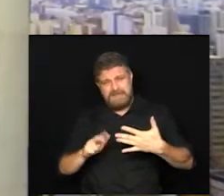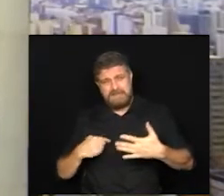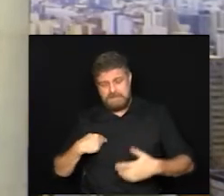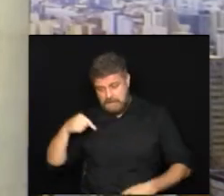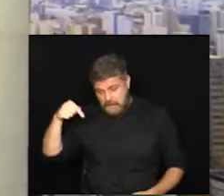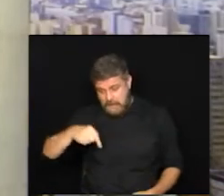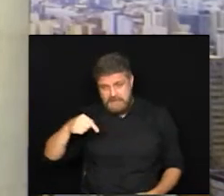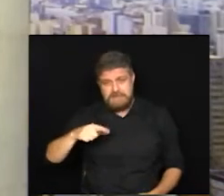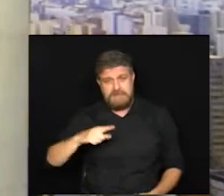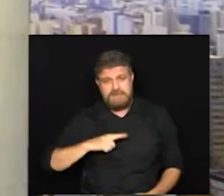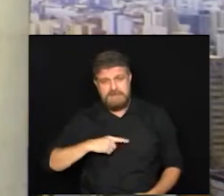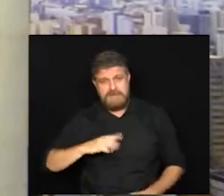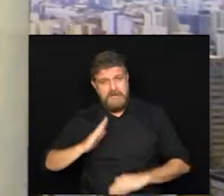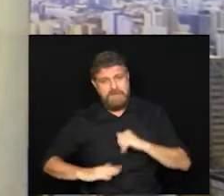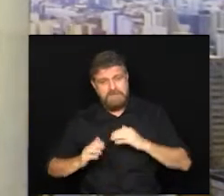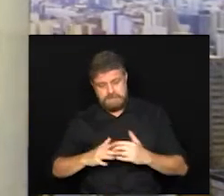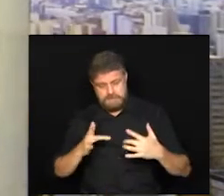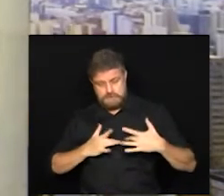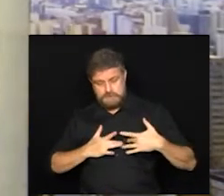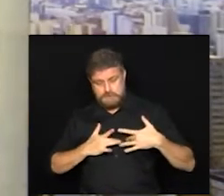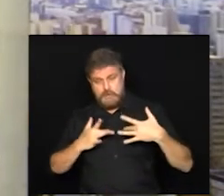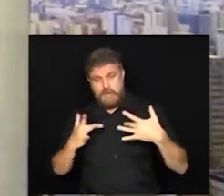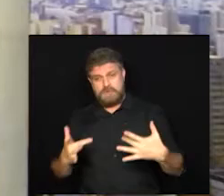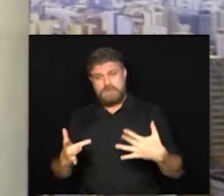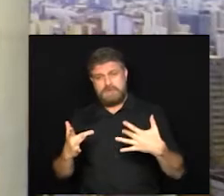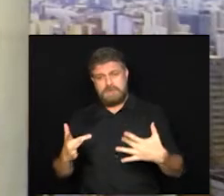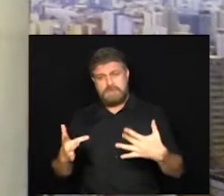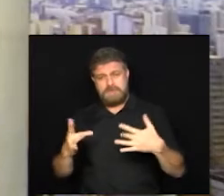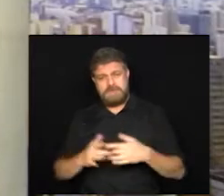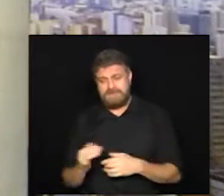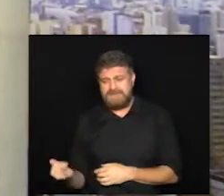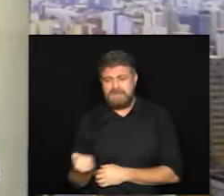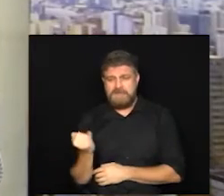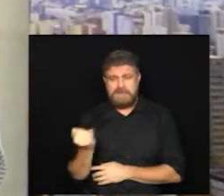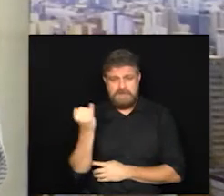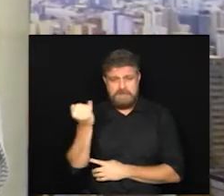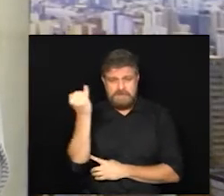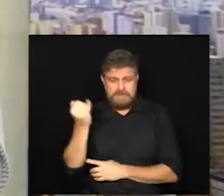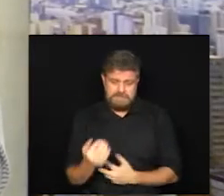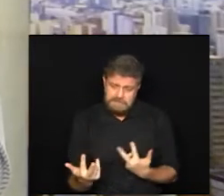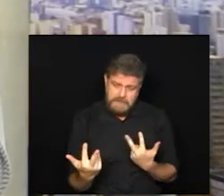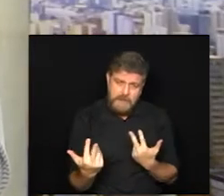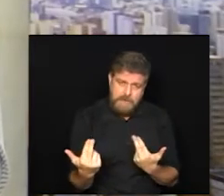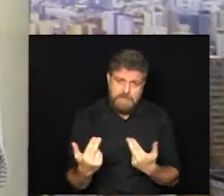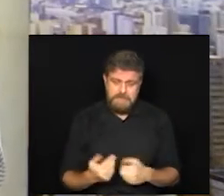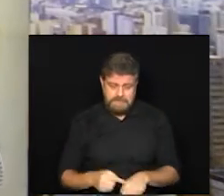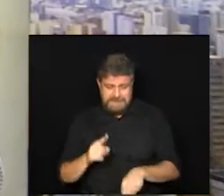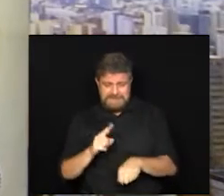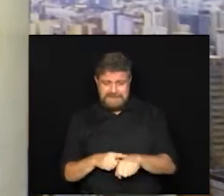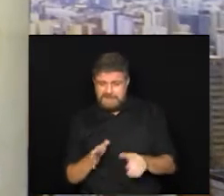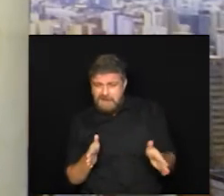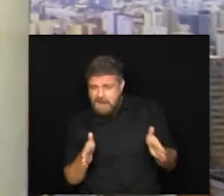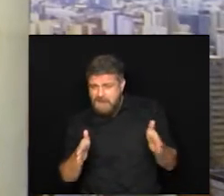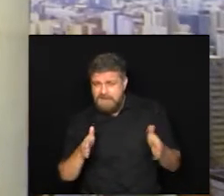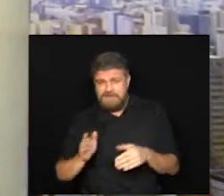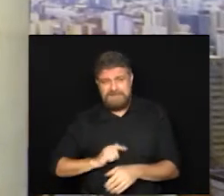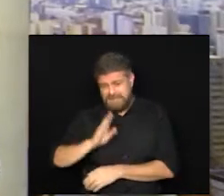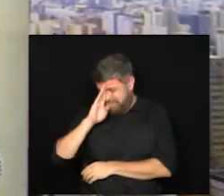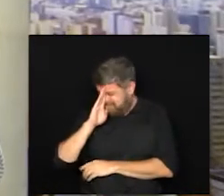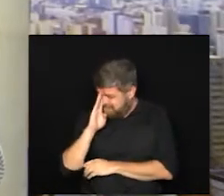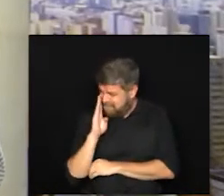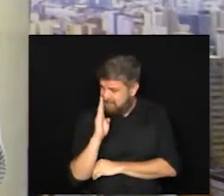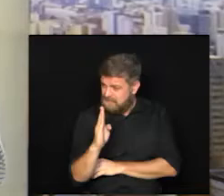que visa ser um gesto de solidariedade é importante também nesse momento a gente precisa priorizar